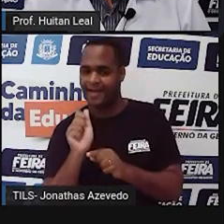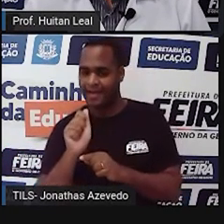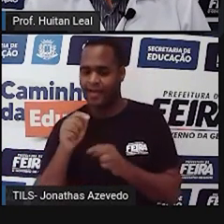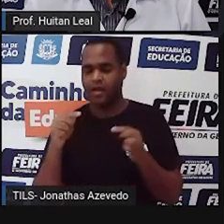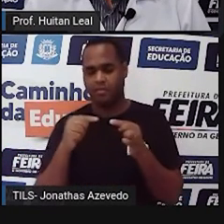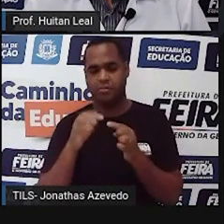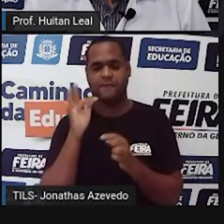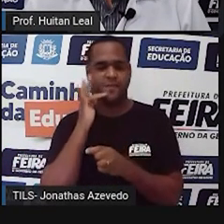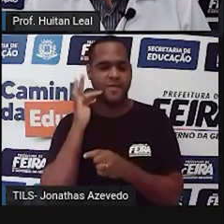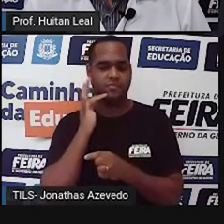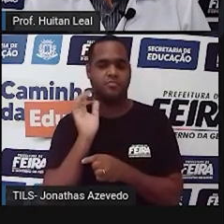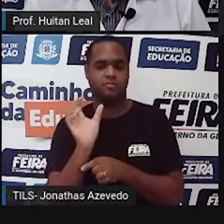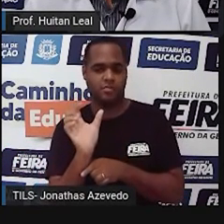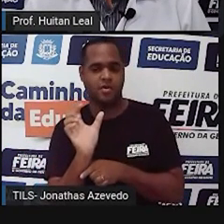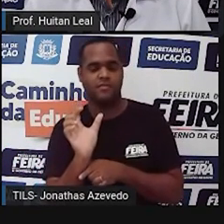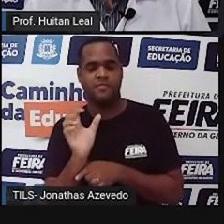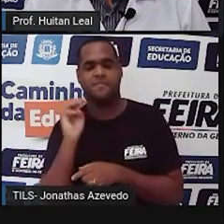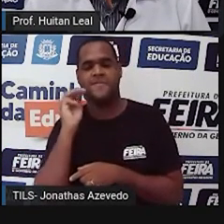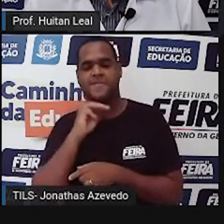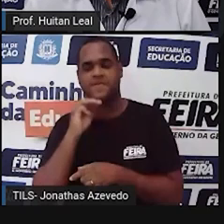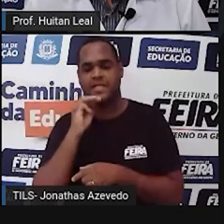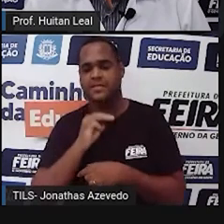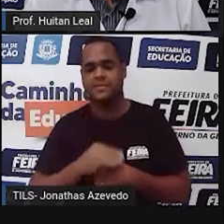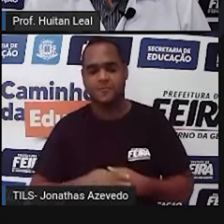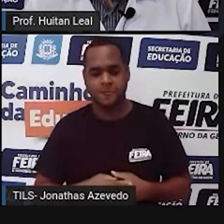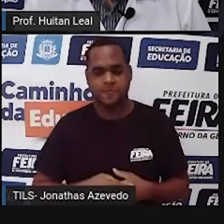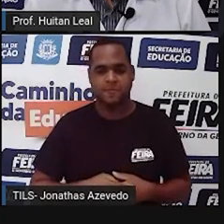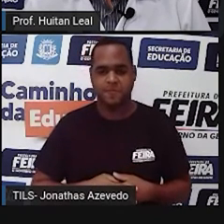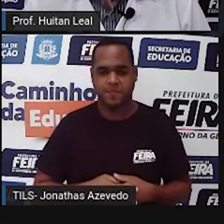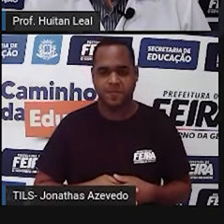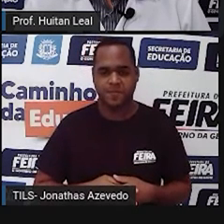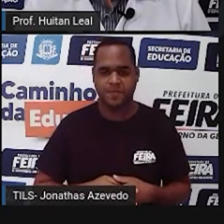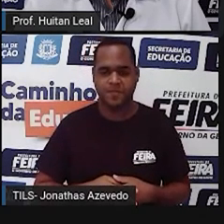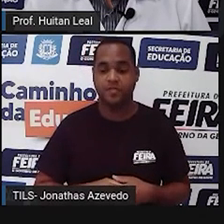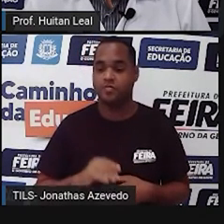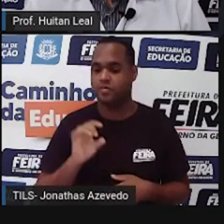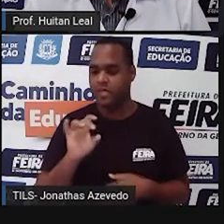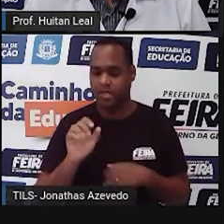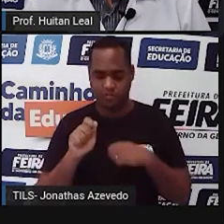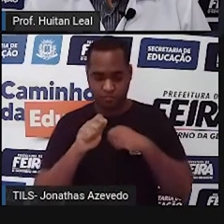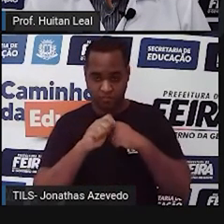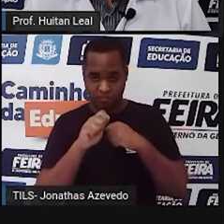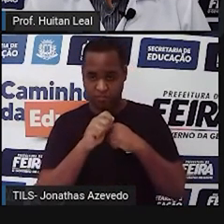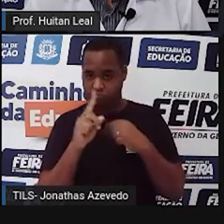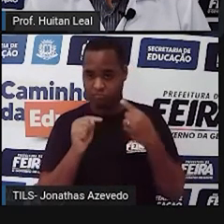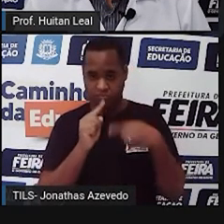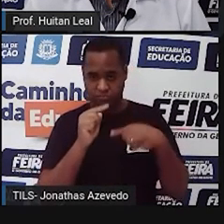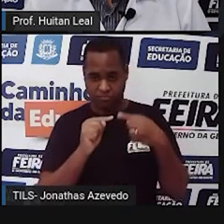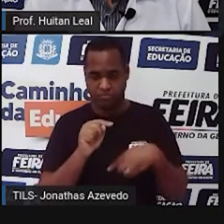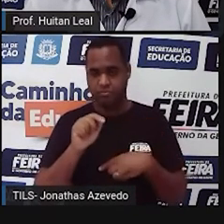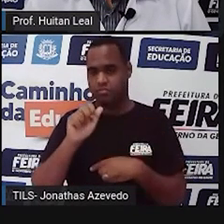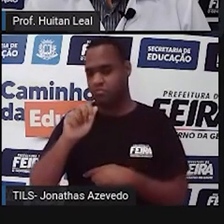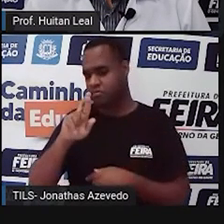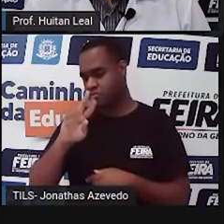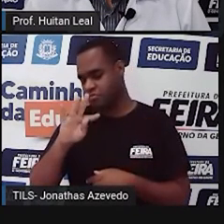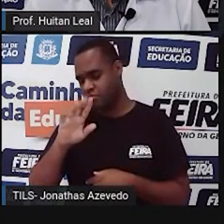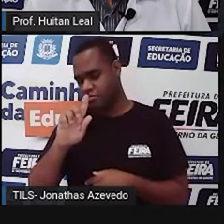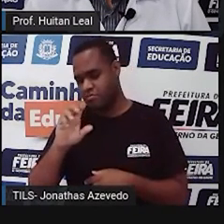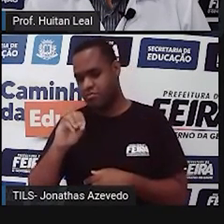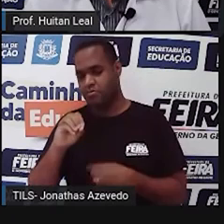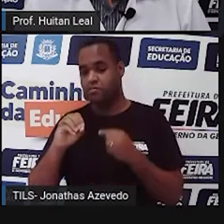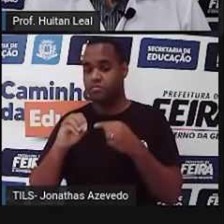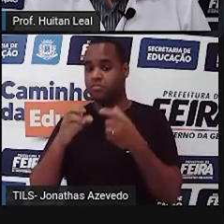palavra pé é masculina. Então, no caso, se ele fosse artigo, não funcionaria como artigo. Porque o